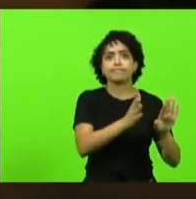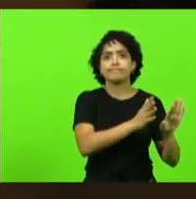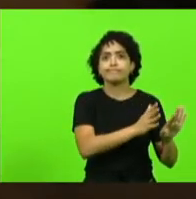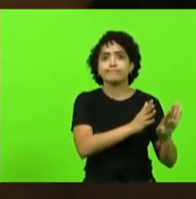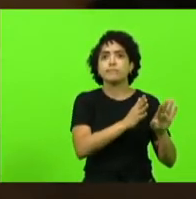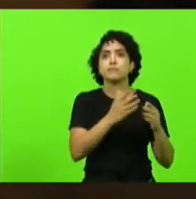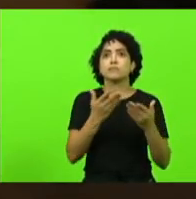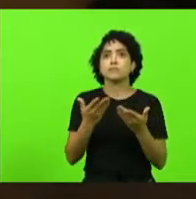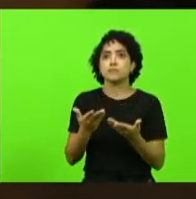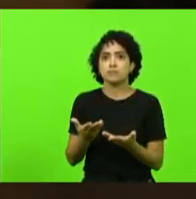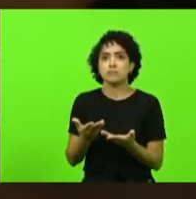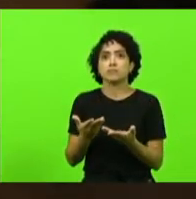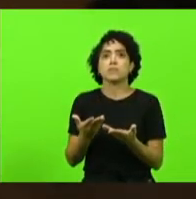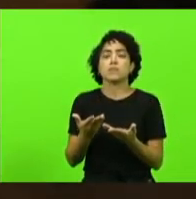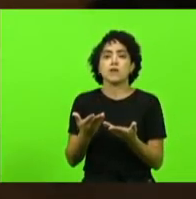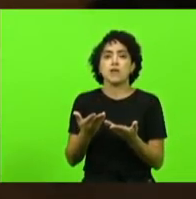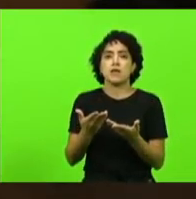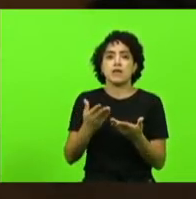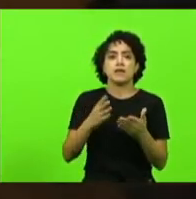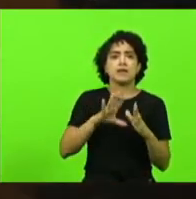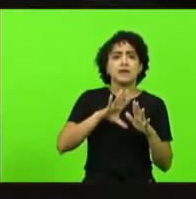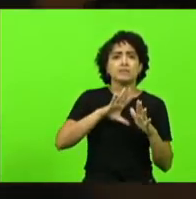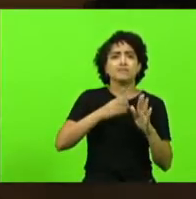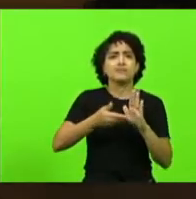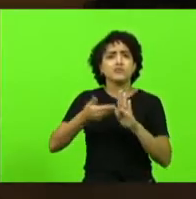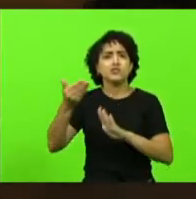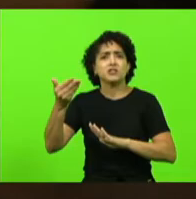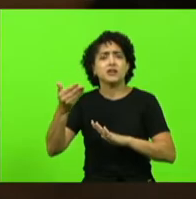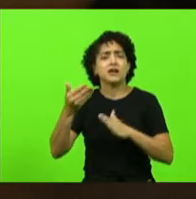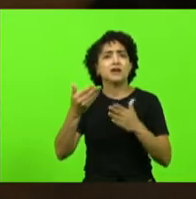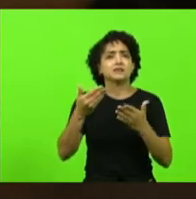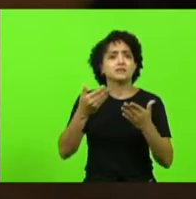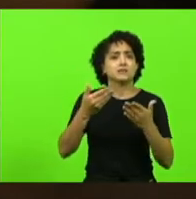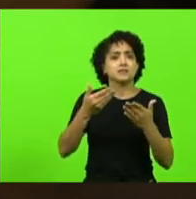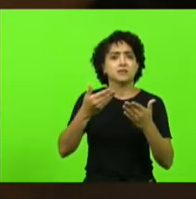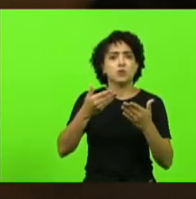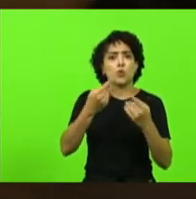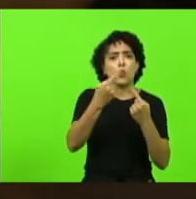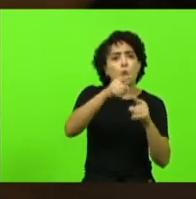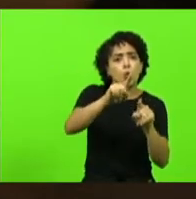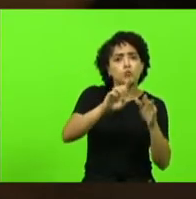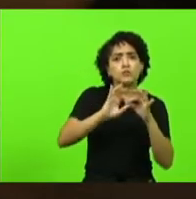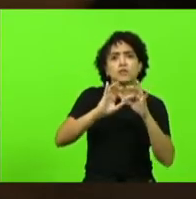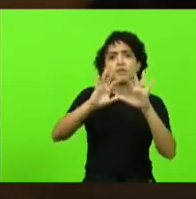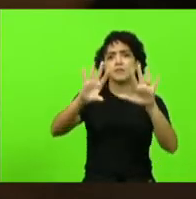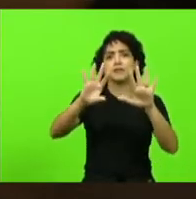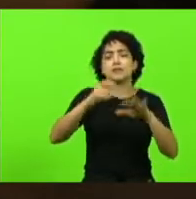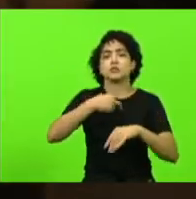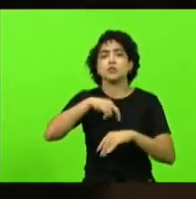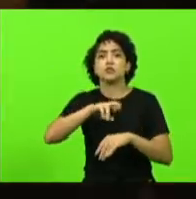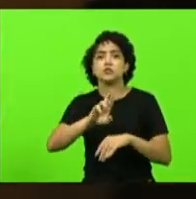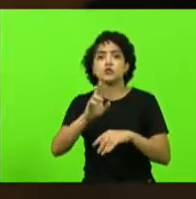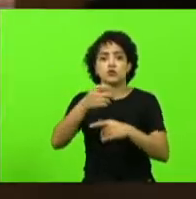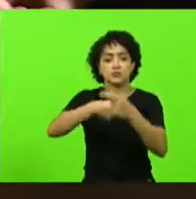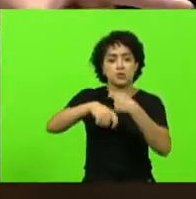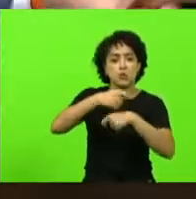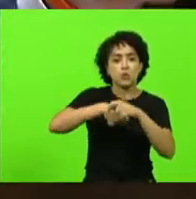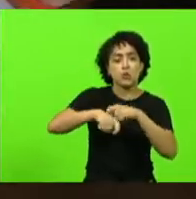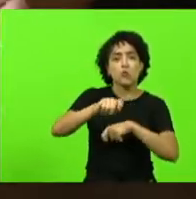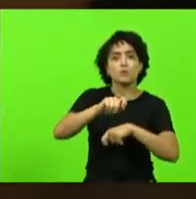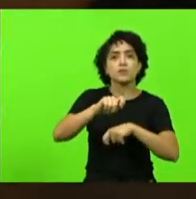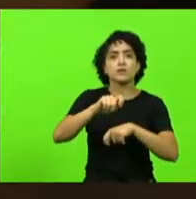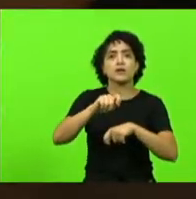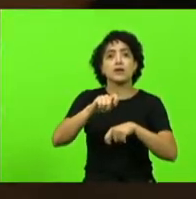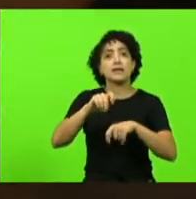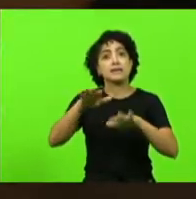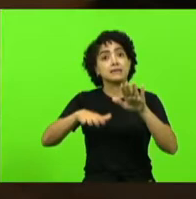tirar nossa liberdade de expressão nossa liberdade religiosa nossa liberdade econômica que aliás morre muitas